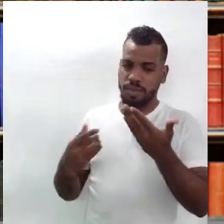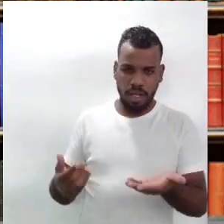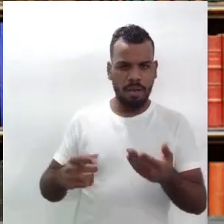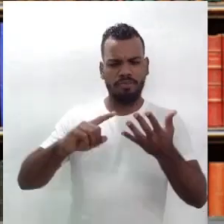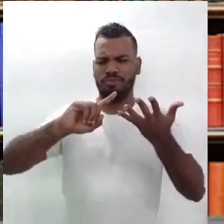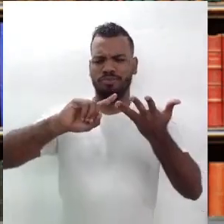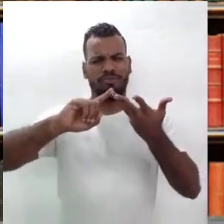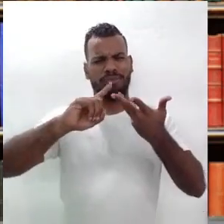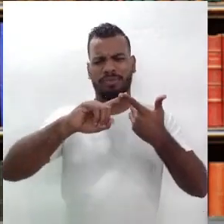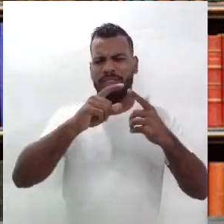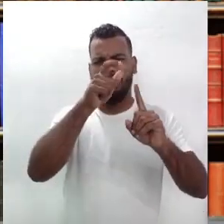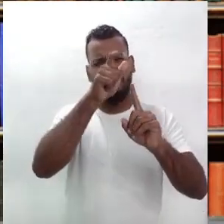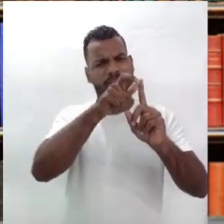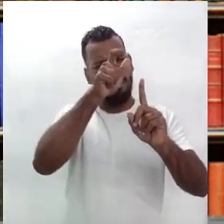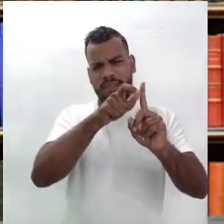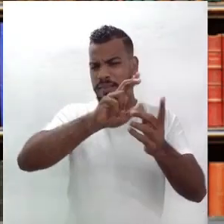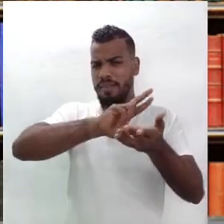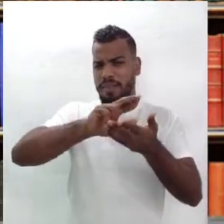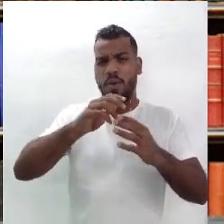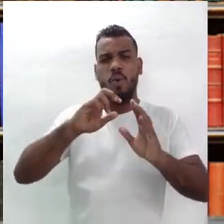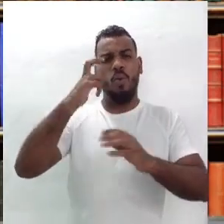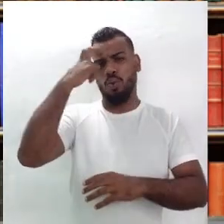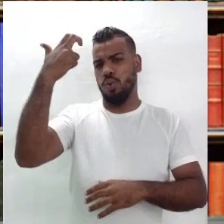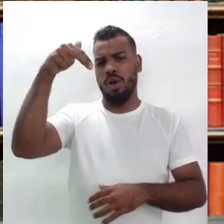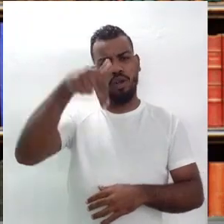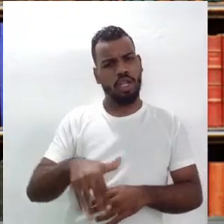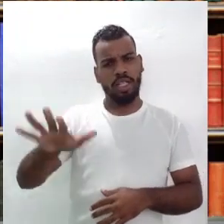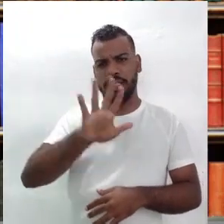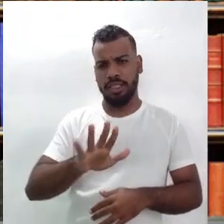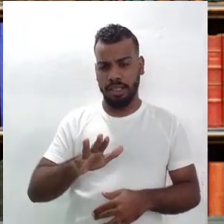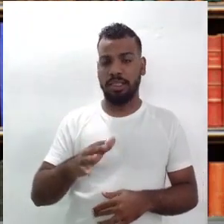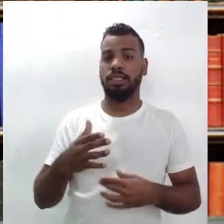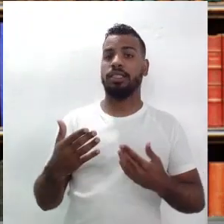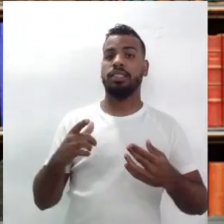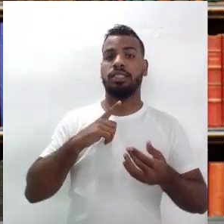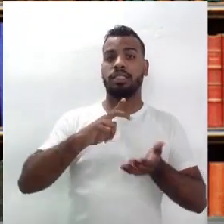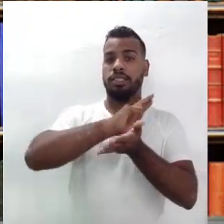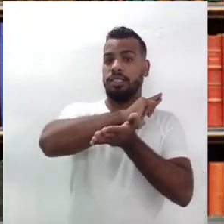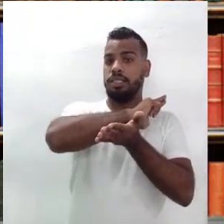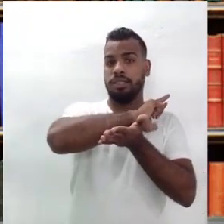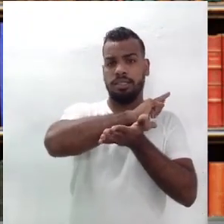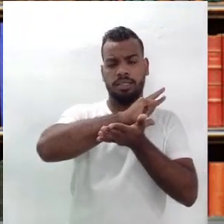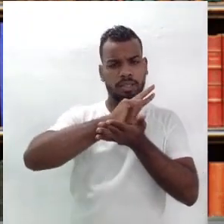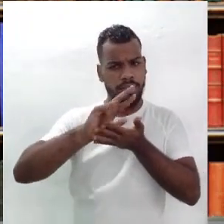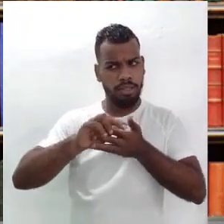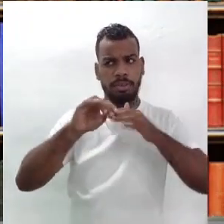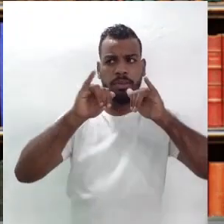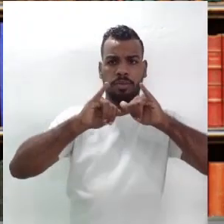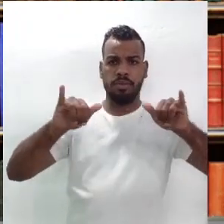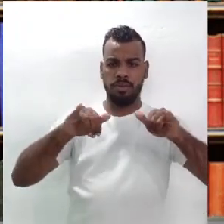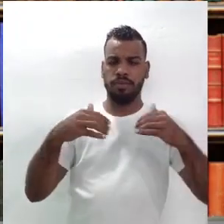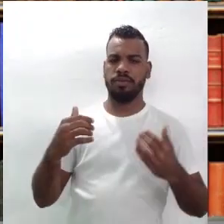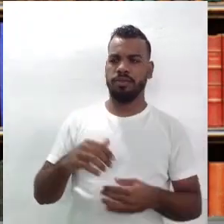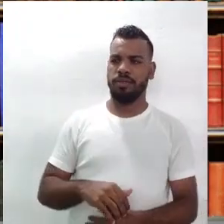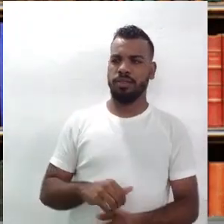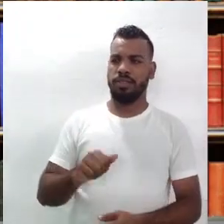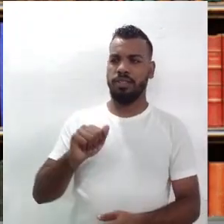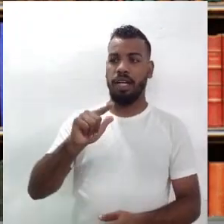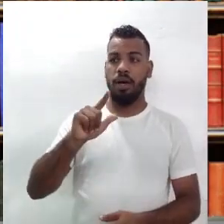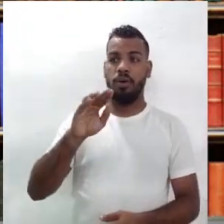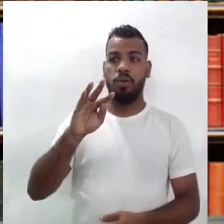Francisco Brenan, cultura nordestina, em suas várias manifestações, o alto da